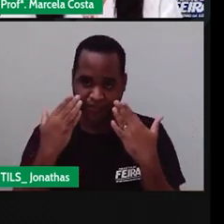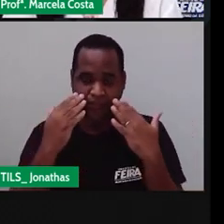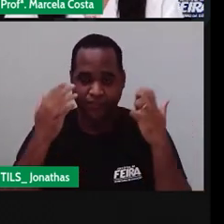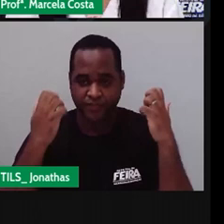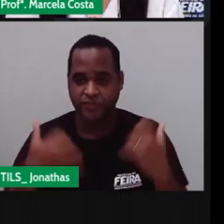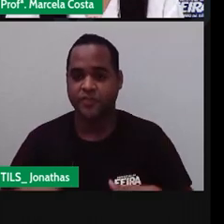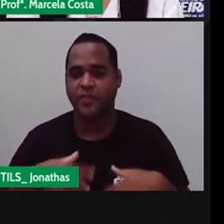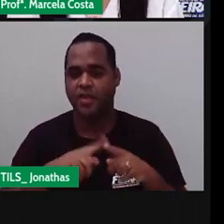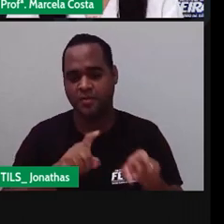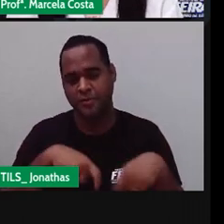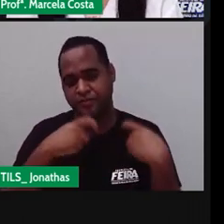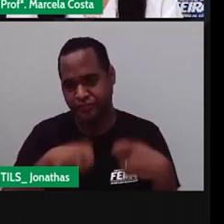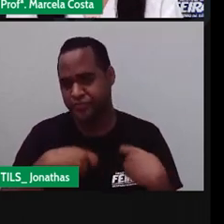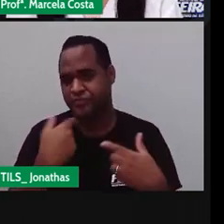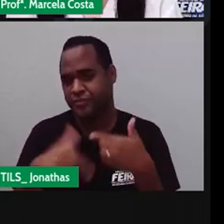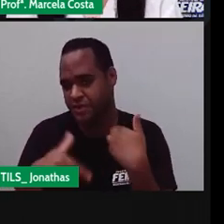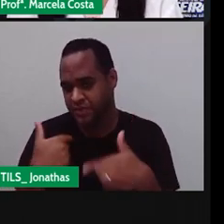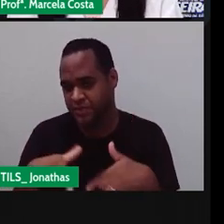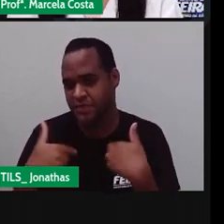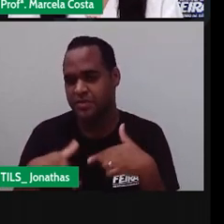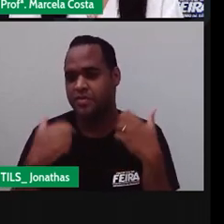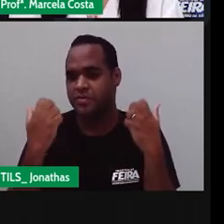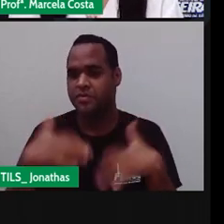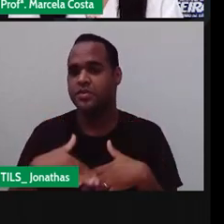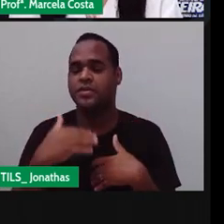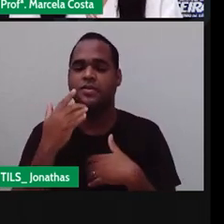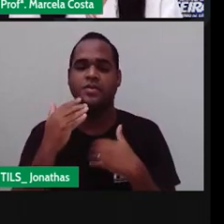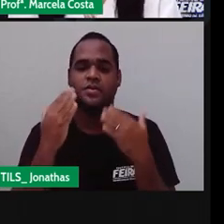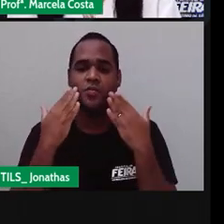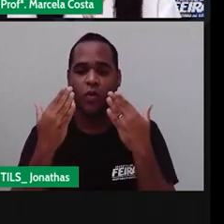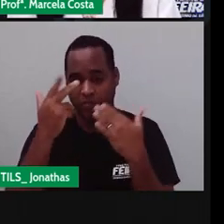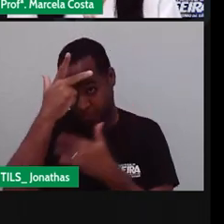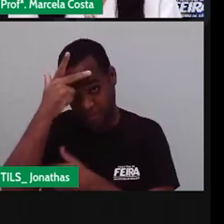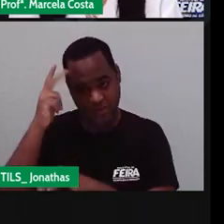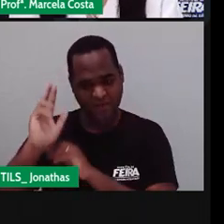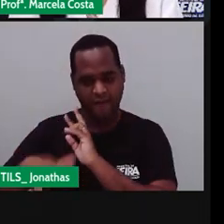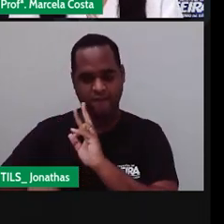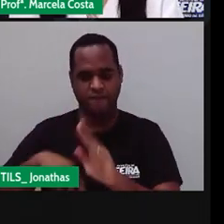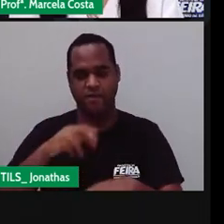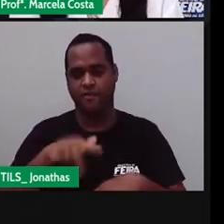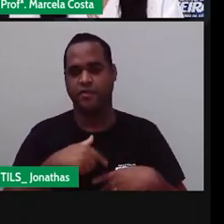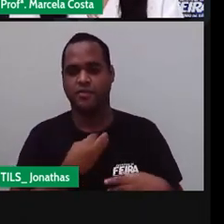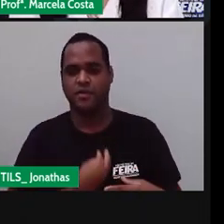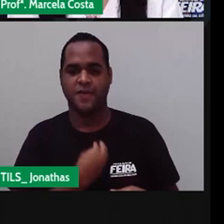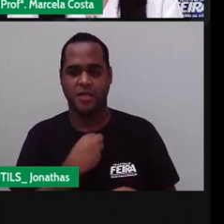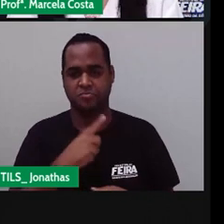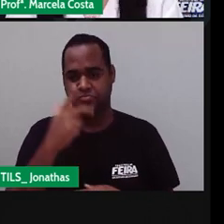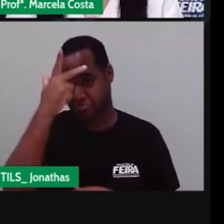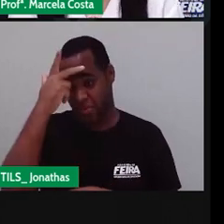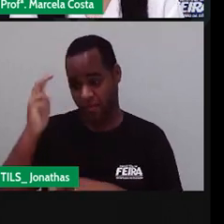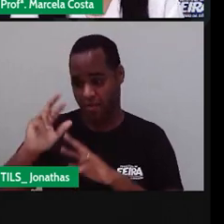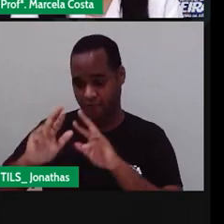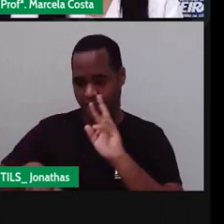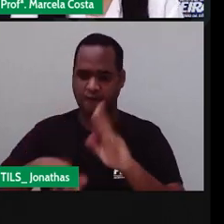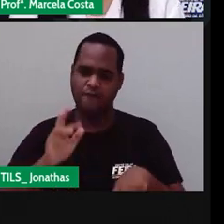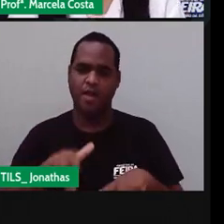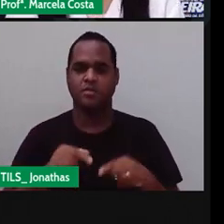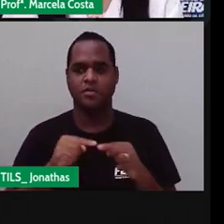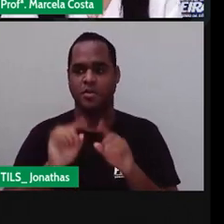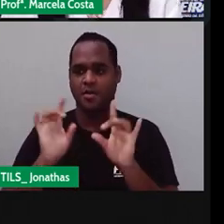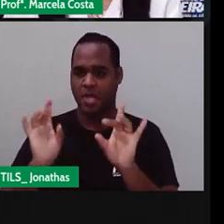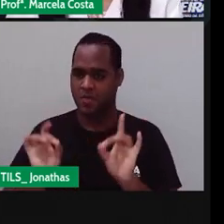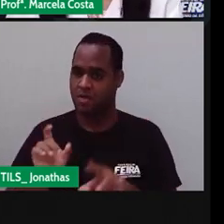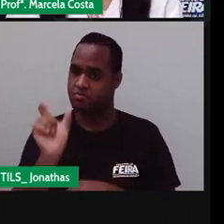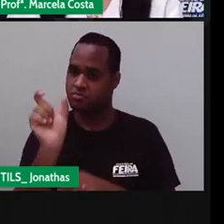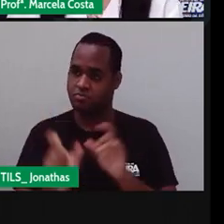Agricultores Então Mostrando realmente Pessoas diferentes Com características Específicas